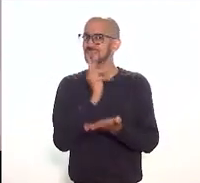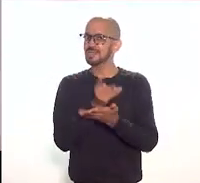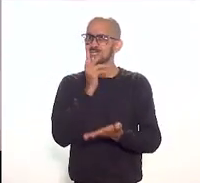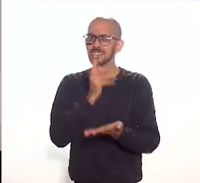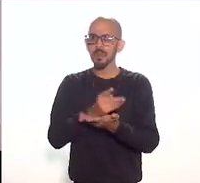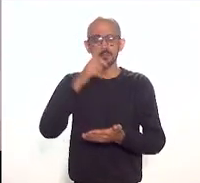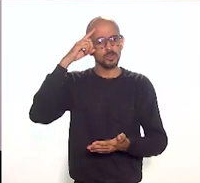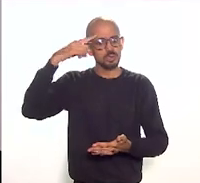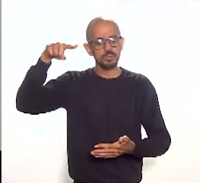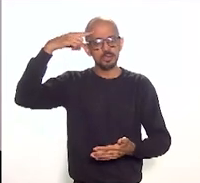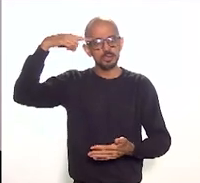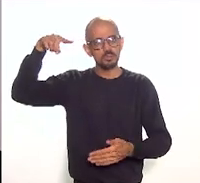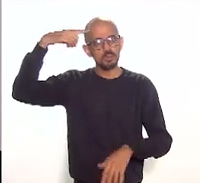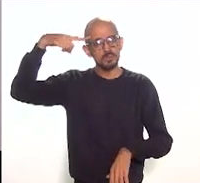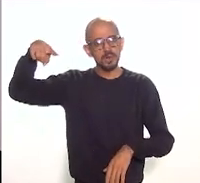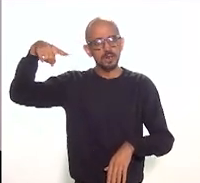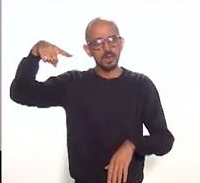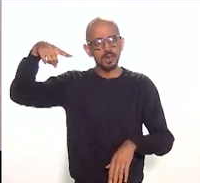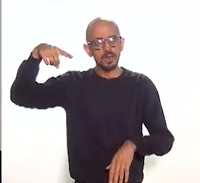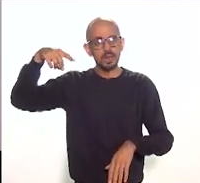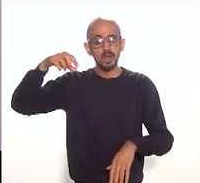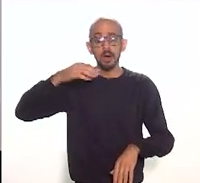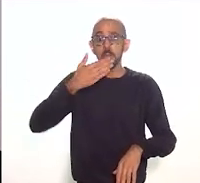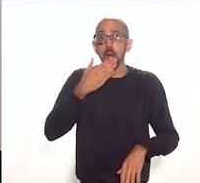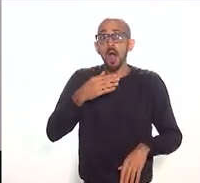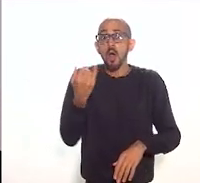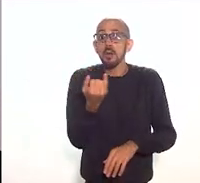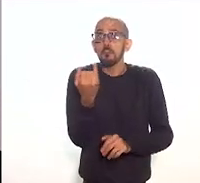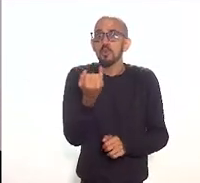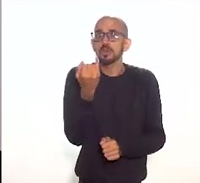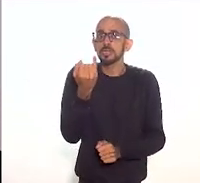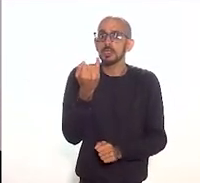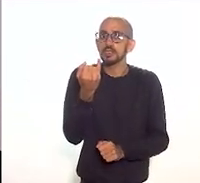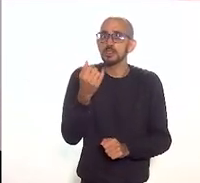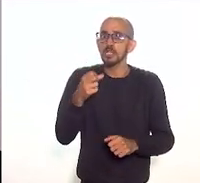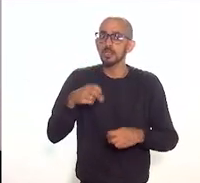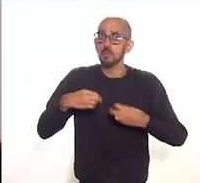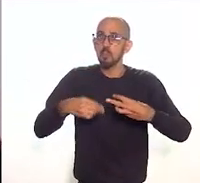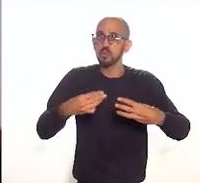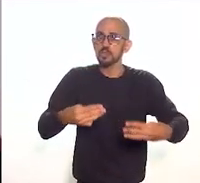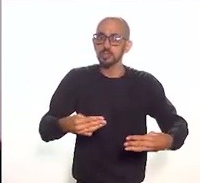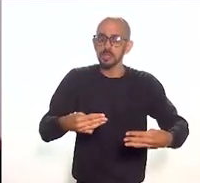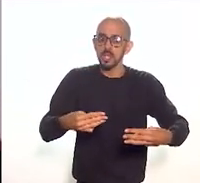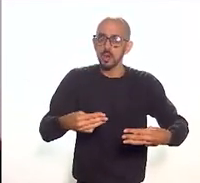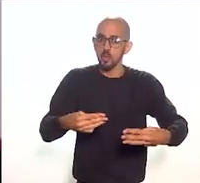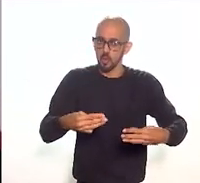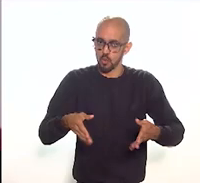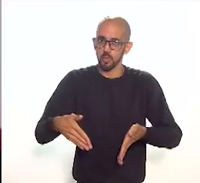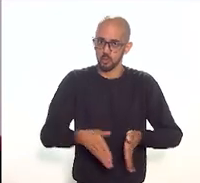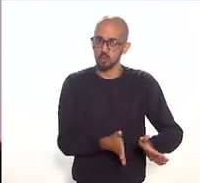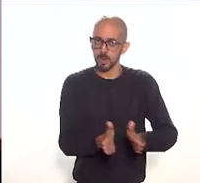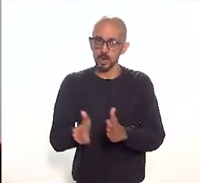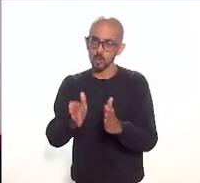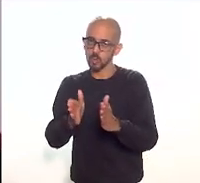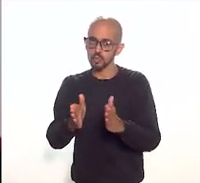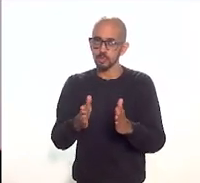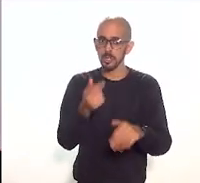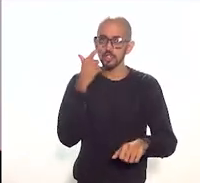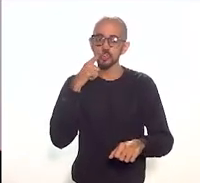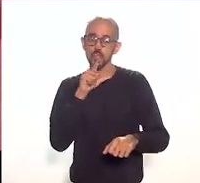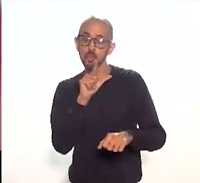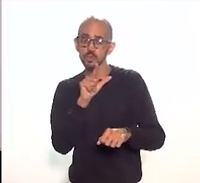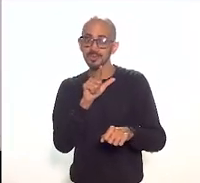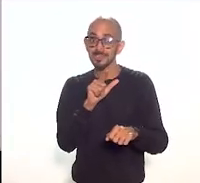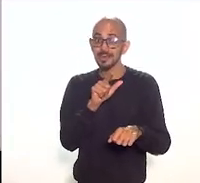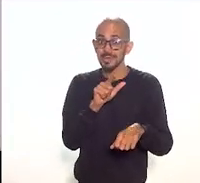importância teria o Museu de Percurso que nós estamos propondo aqui para tentar reter uma fração dessas